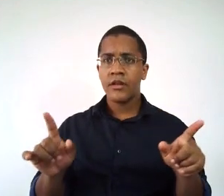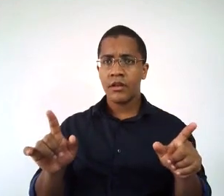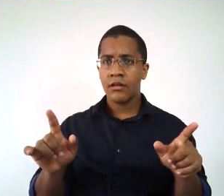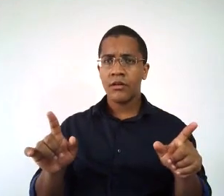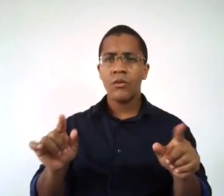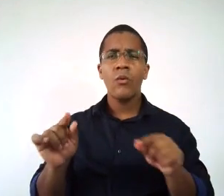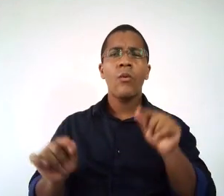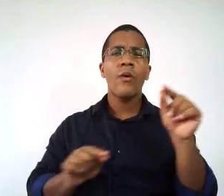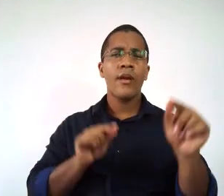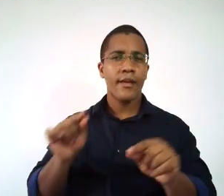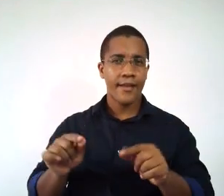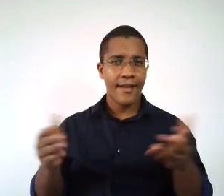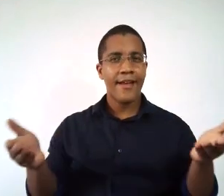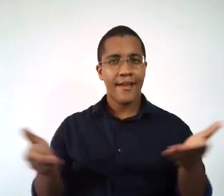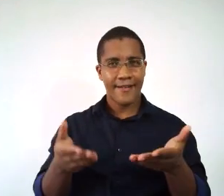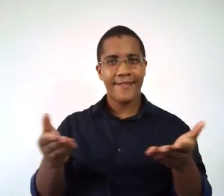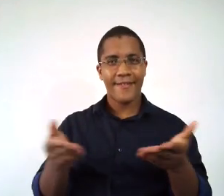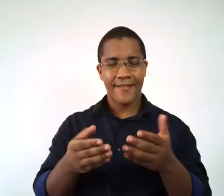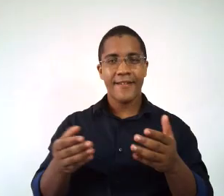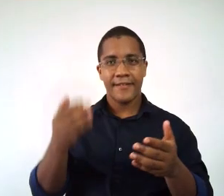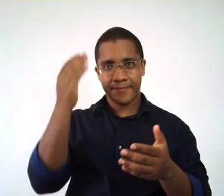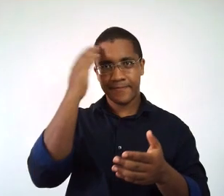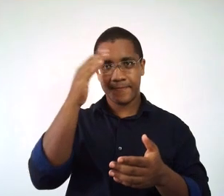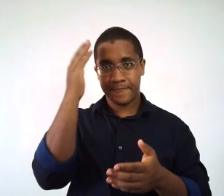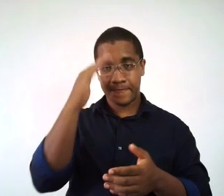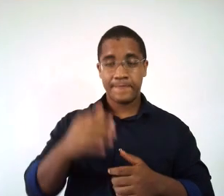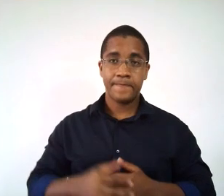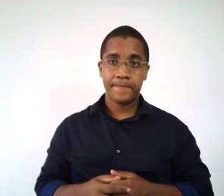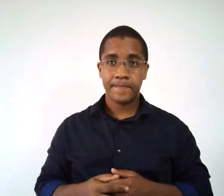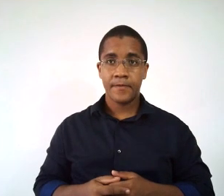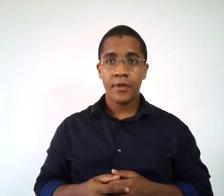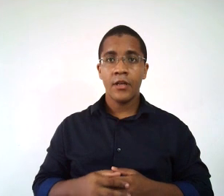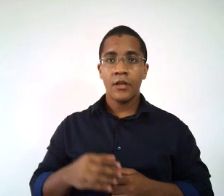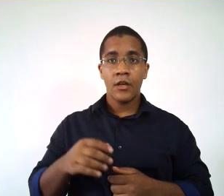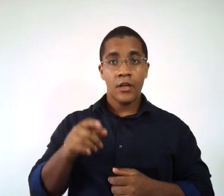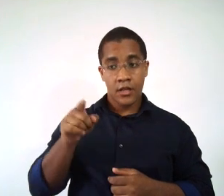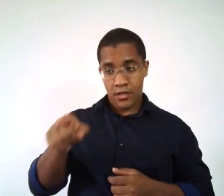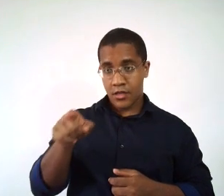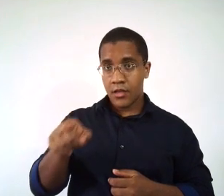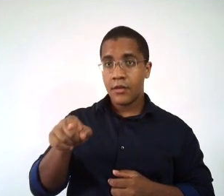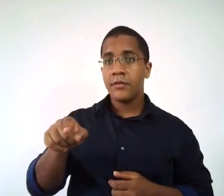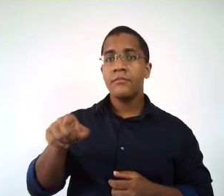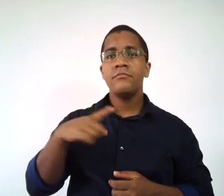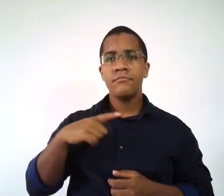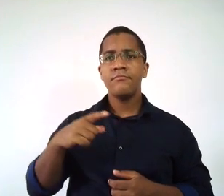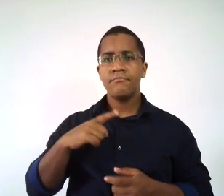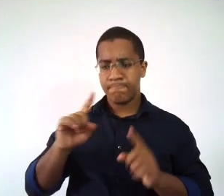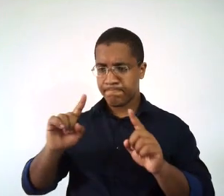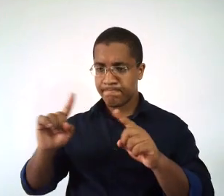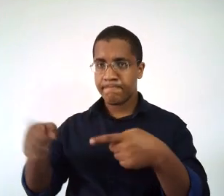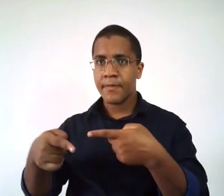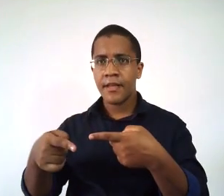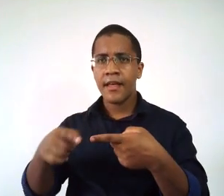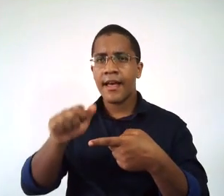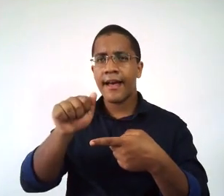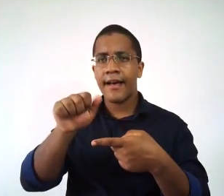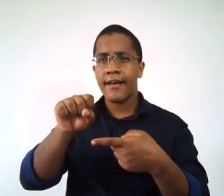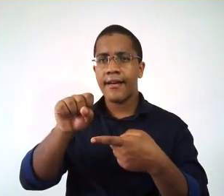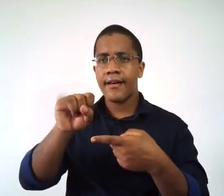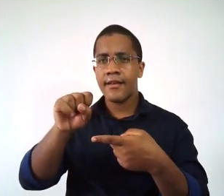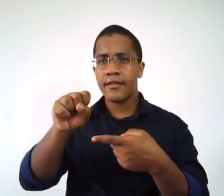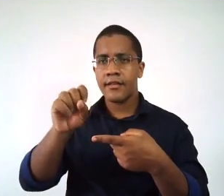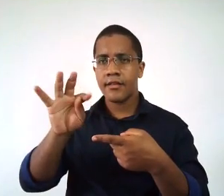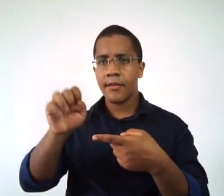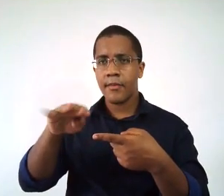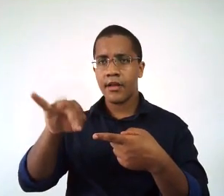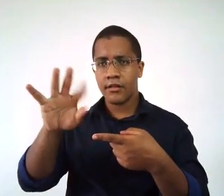específica do jogo e do esporte. Então, os jogos, eles possuem competições assistemáticas